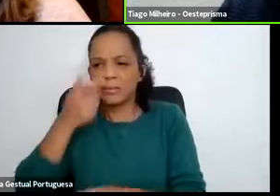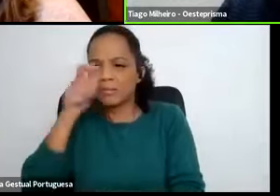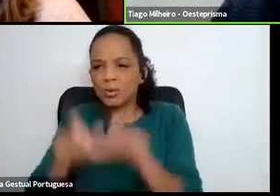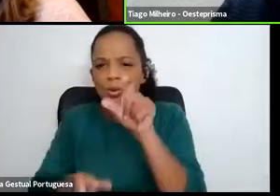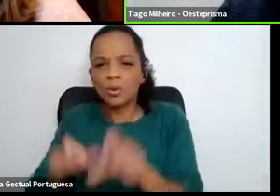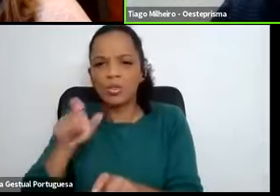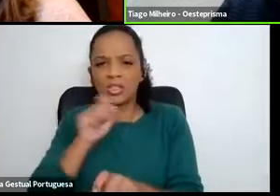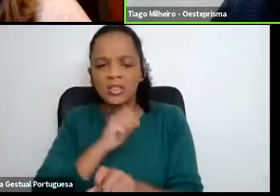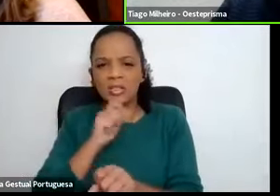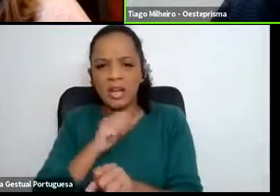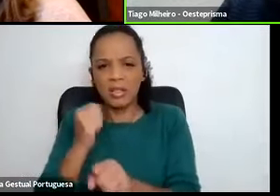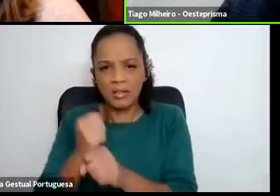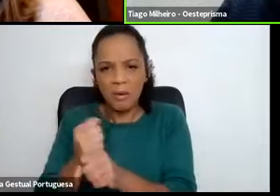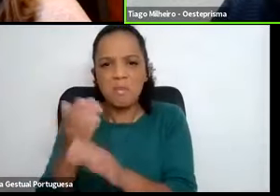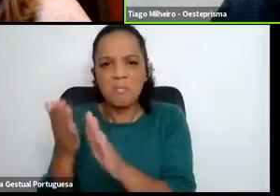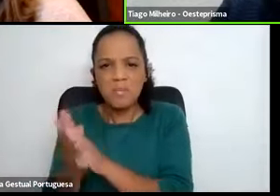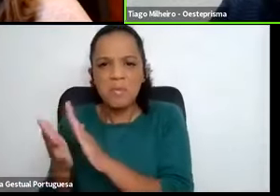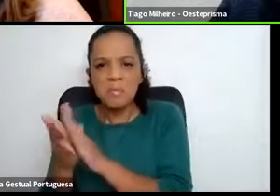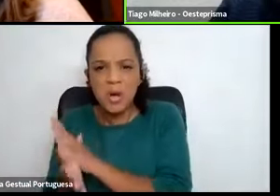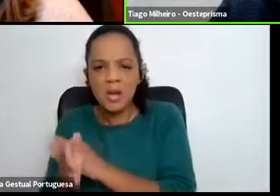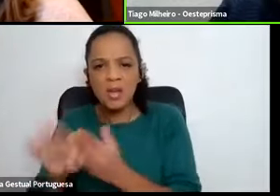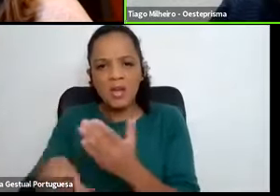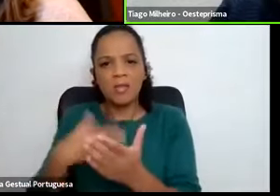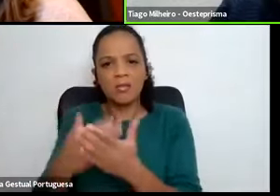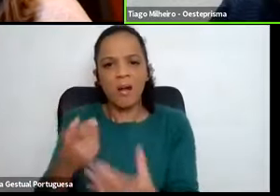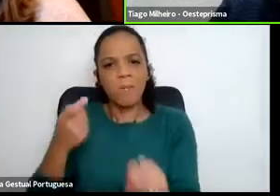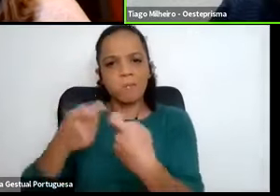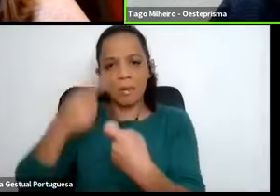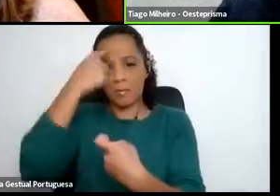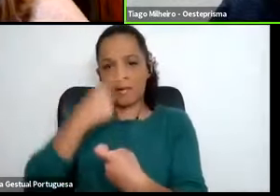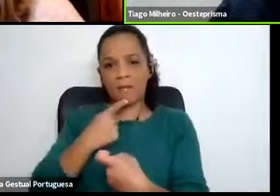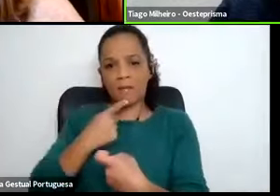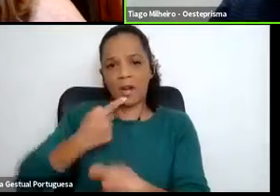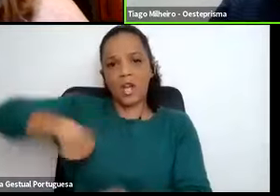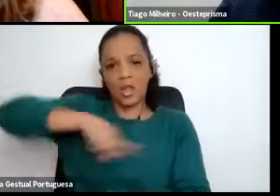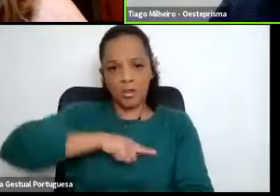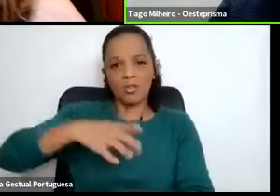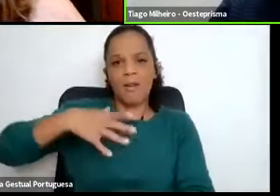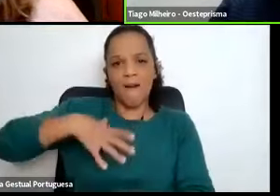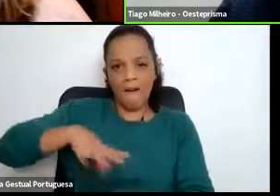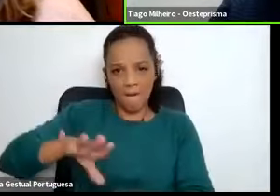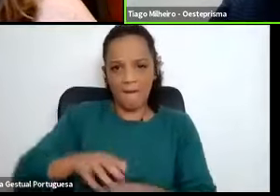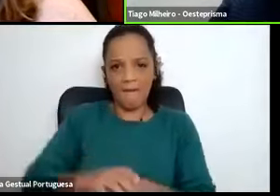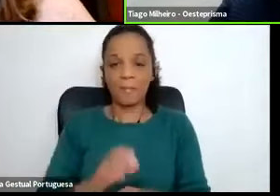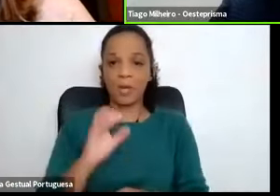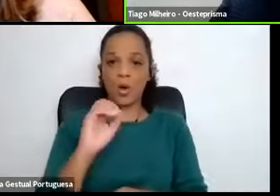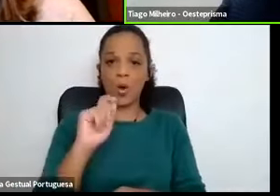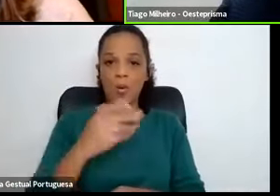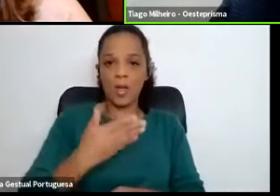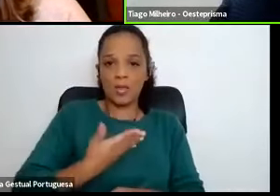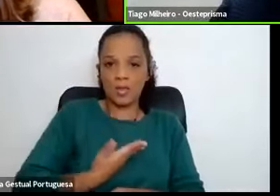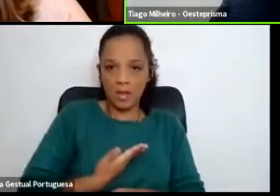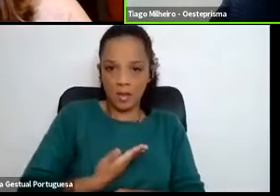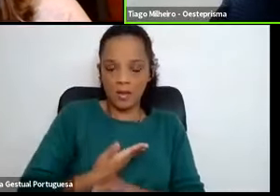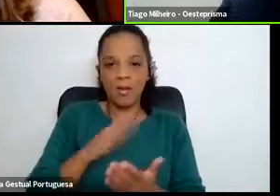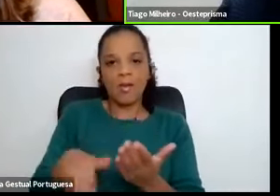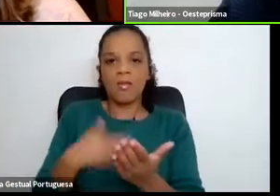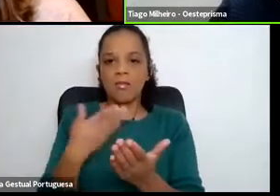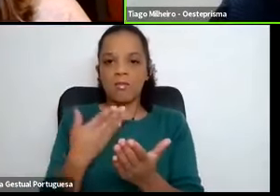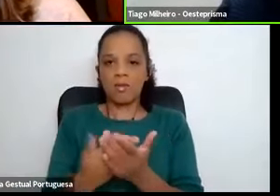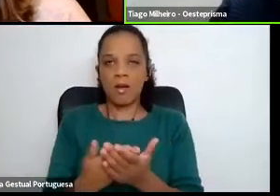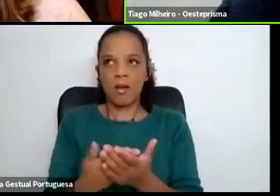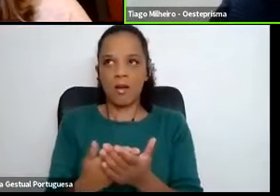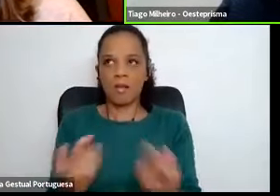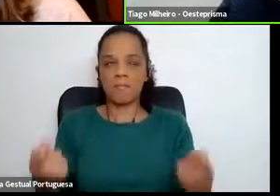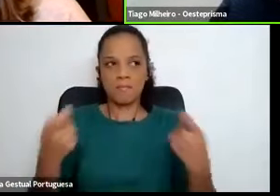empregar e que se enquadravam no perfil que procurávamos, o facto da OED ter conseguido conjugar aquilo que nós